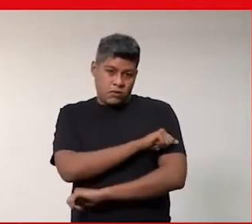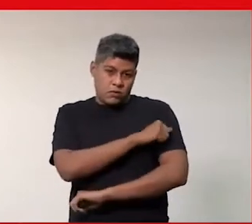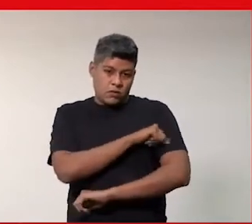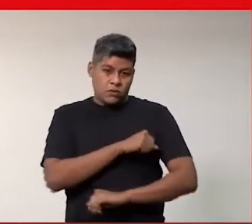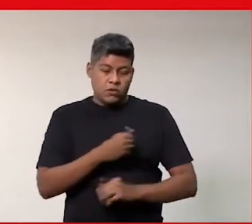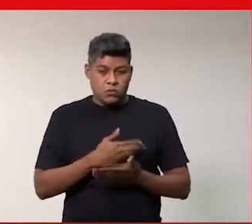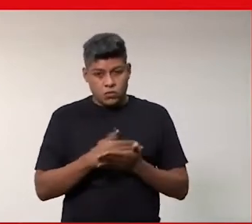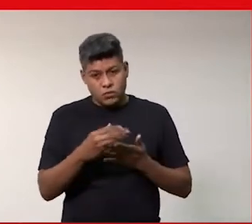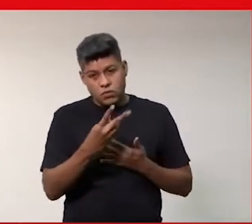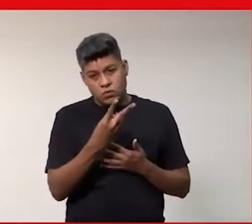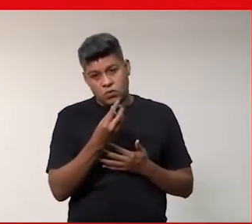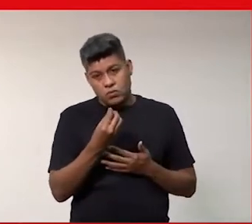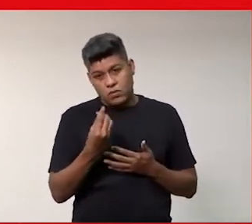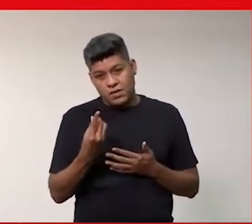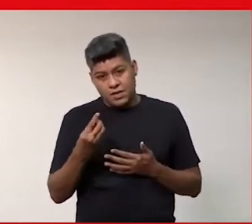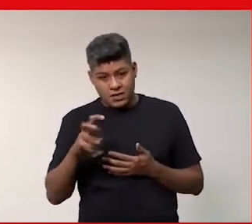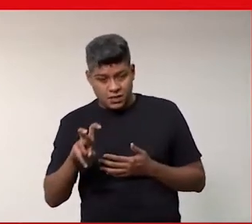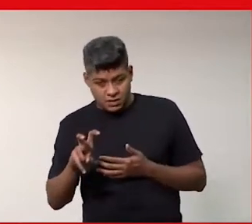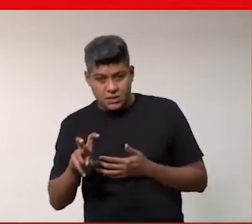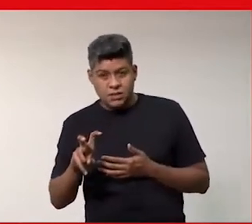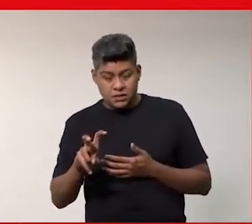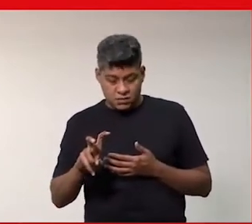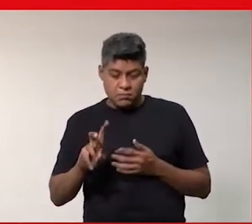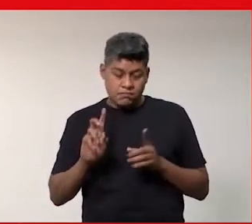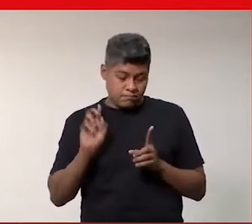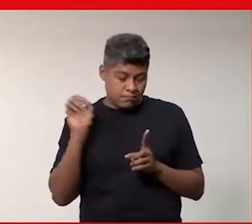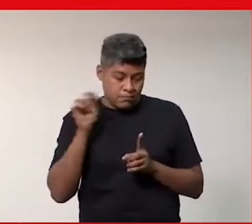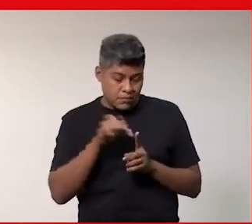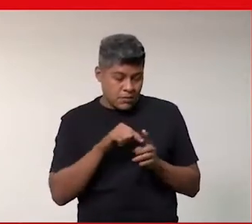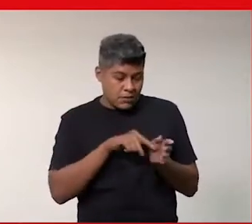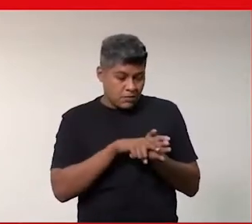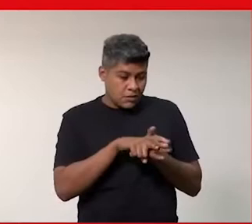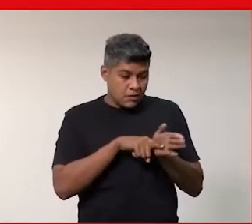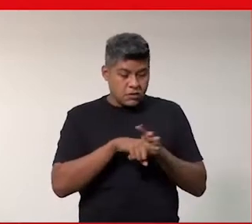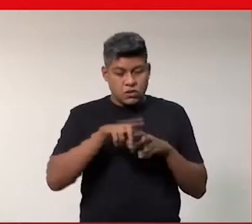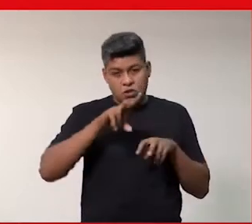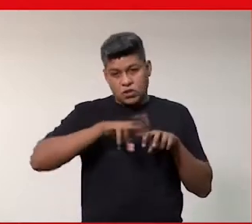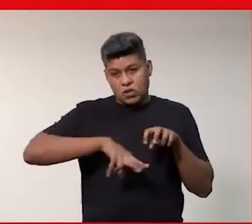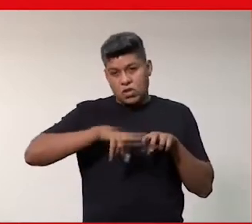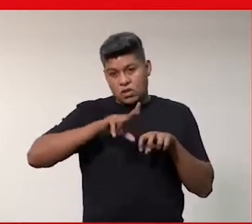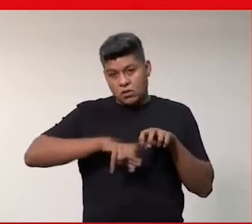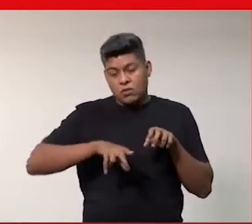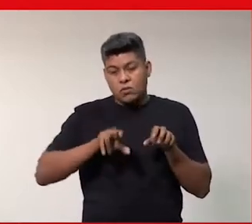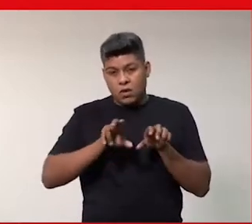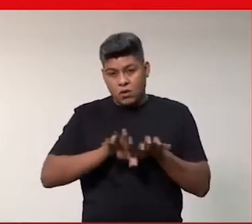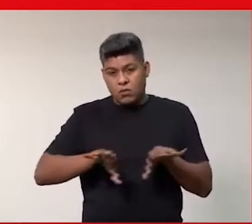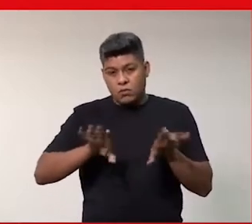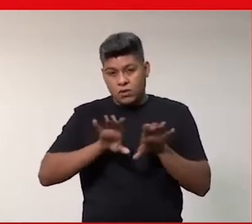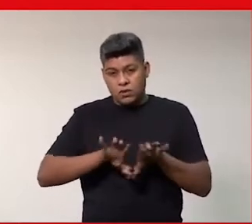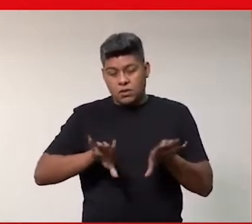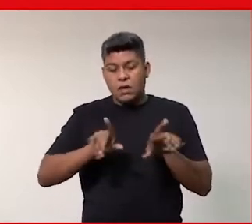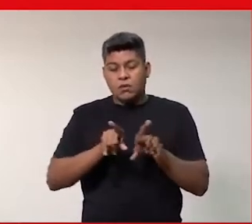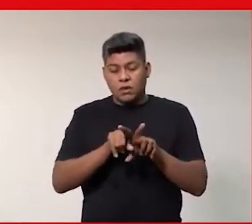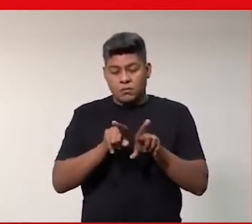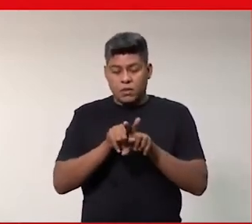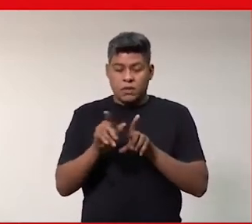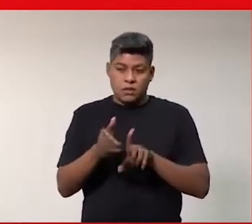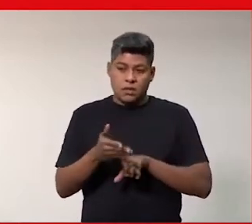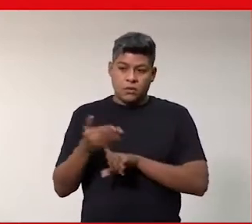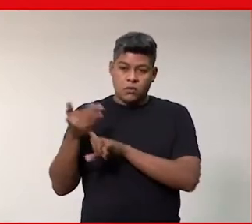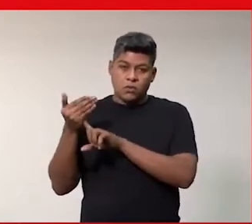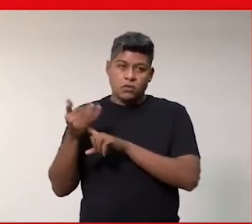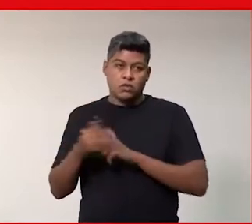2015, tem como ênfase de pesquisas, estudos de gênero na computação e suas tecnologias.